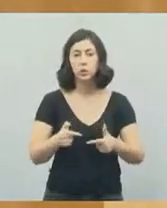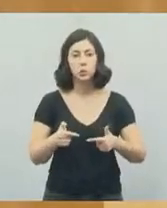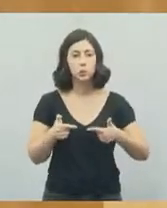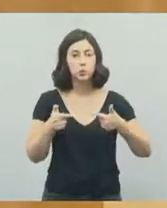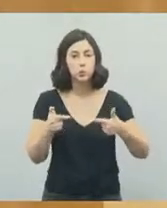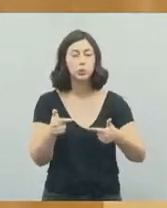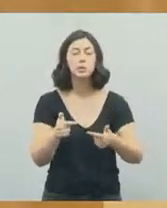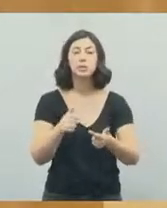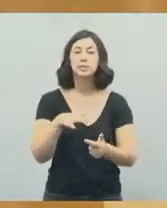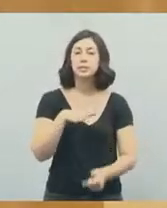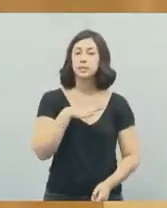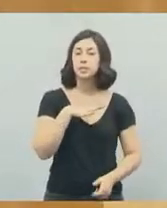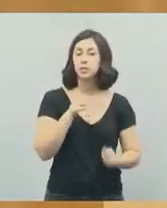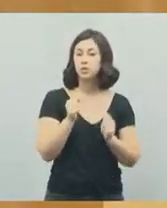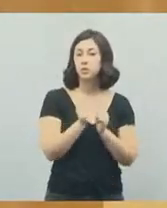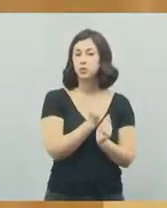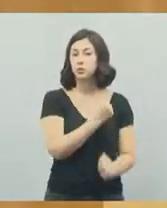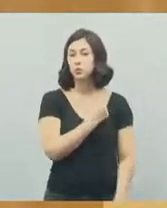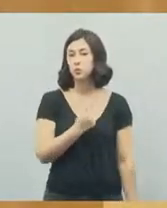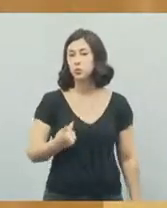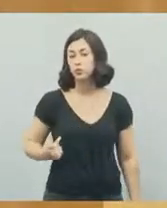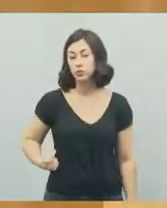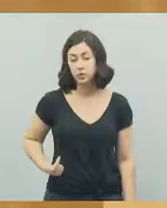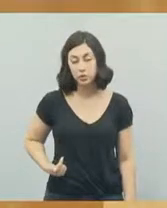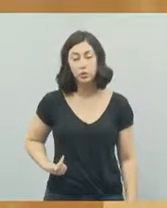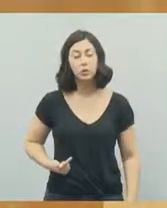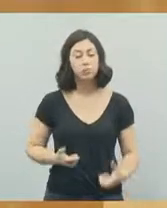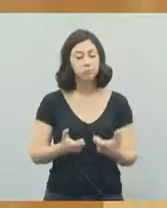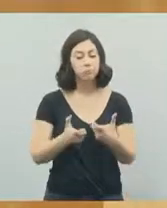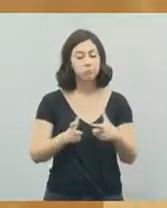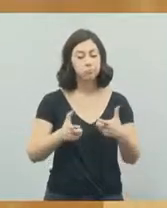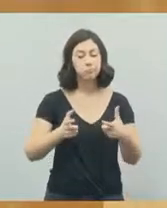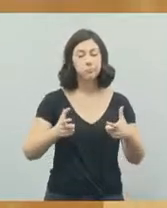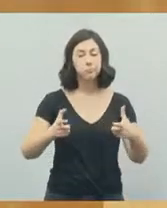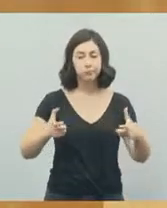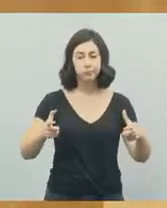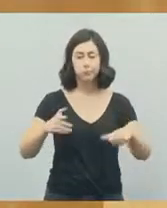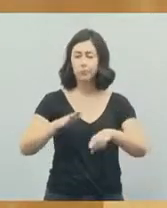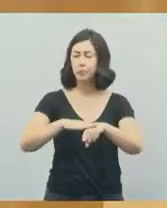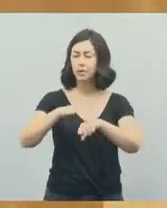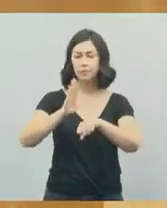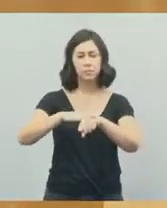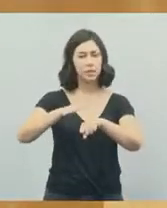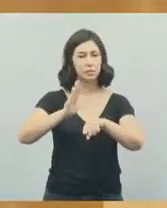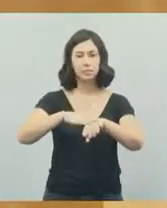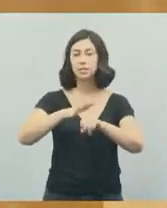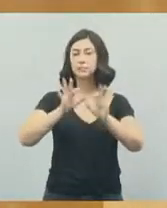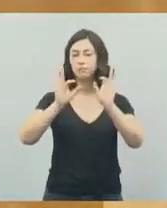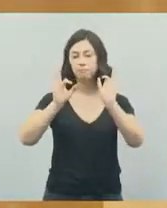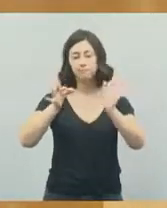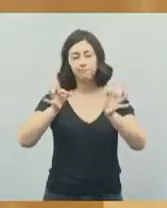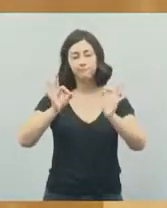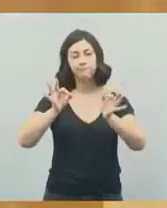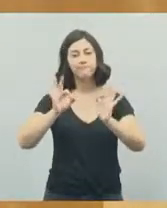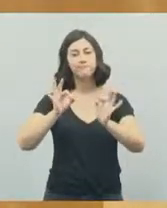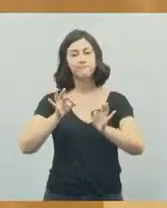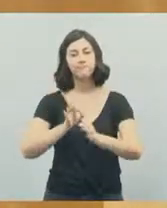que a nossa cidade, junto com o governador do Estado, possa crescer mais e mais, com certeza,